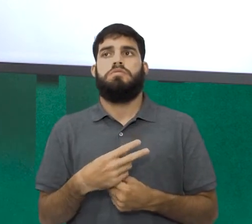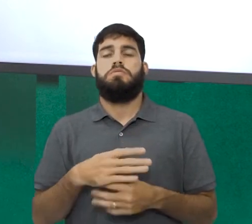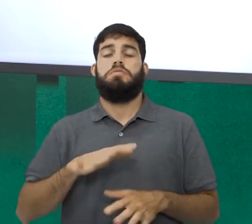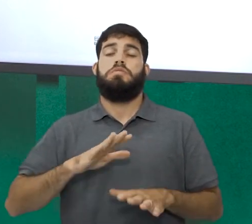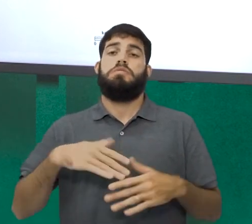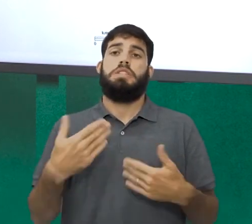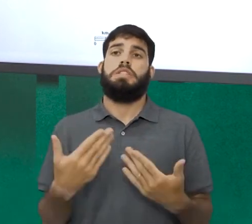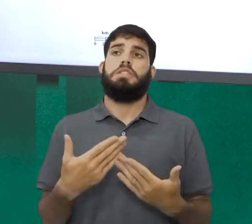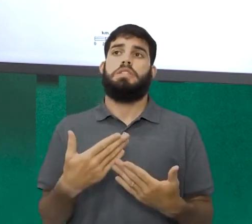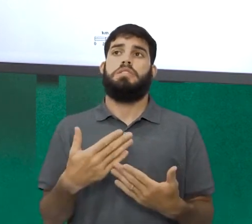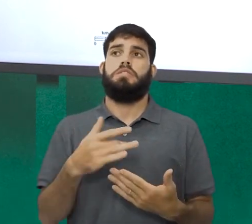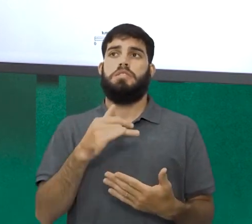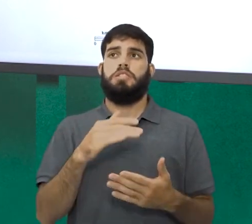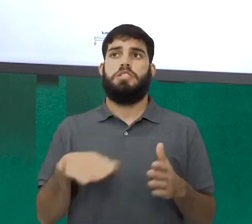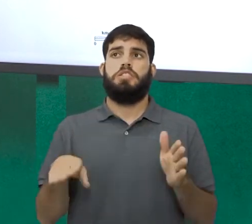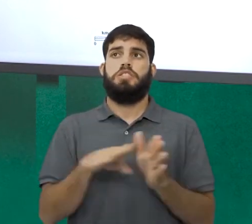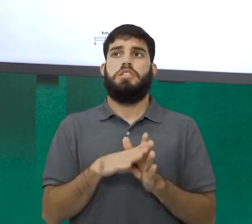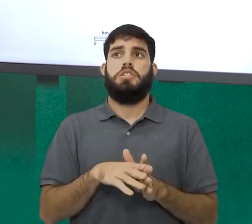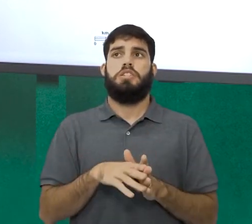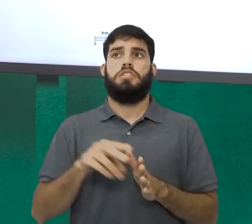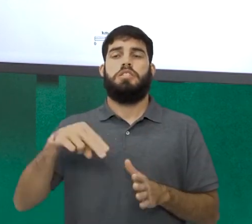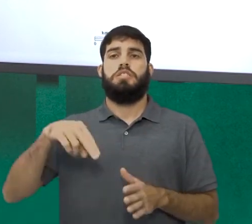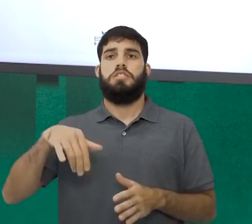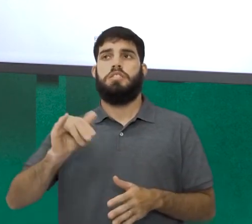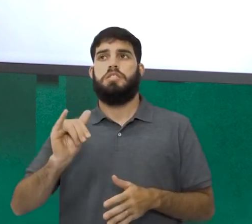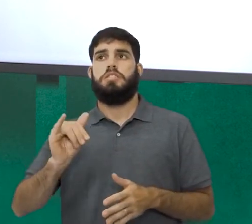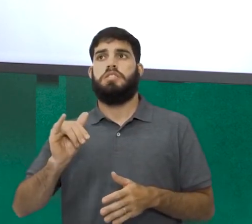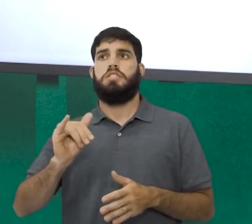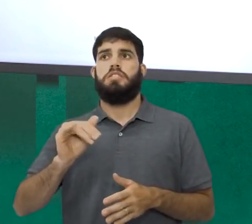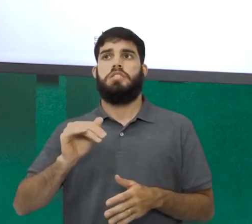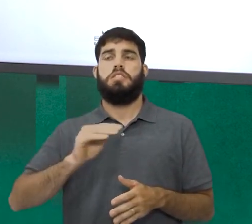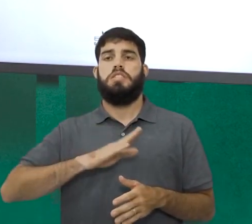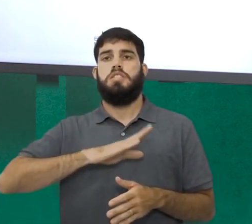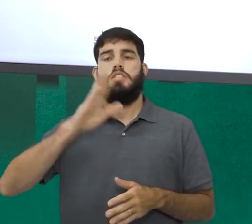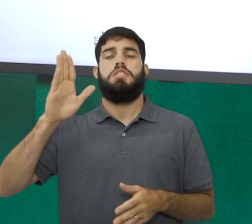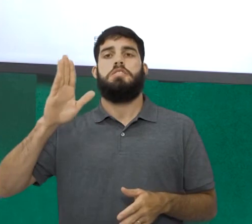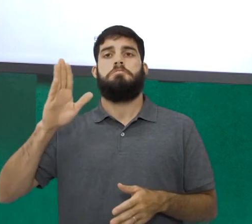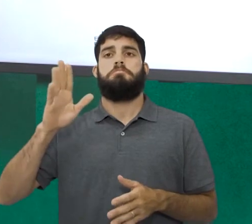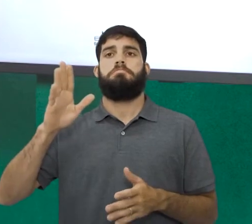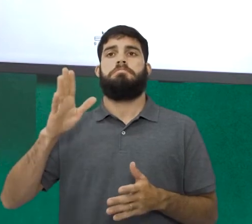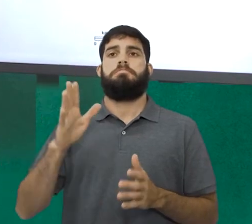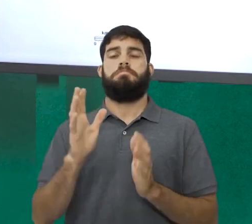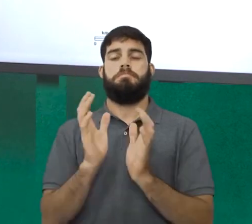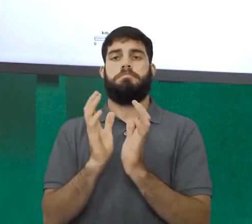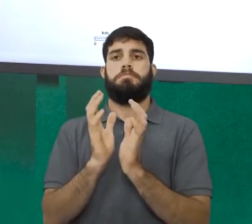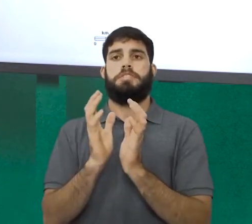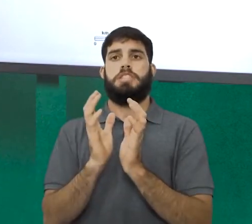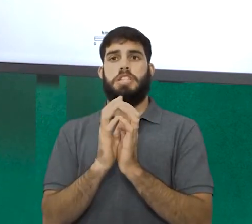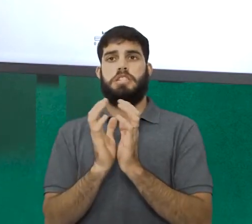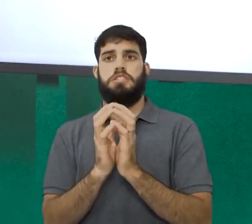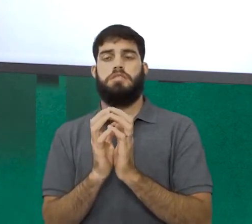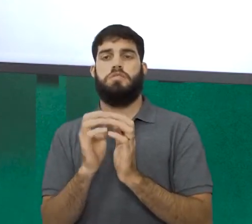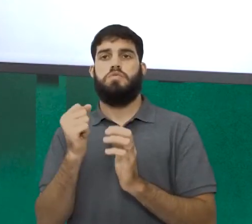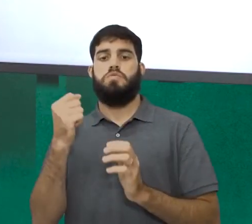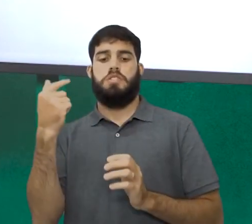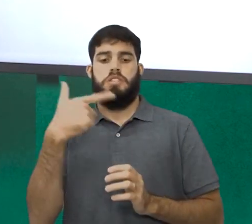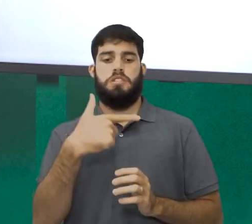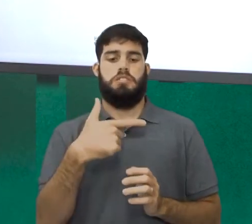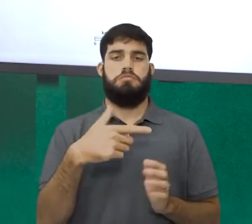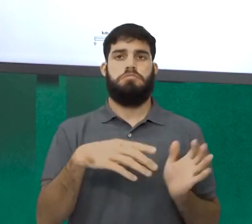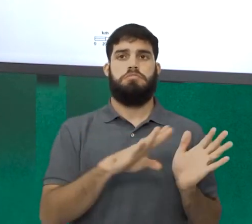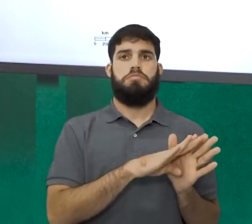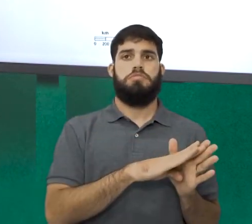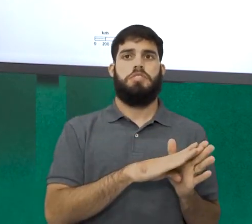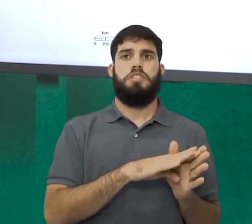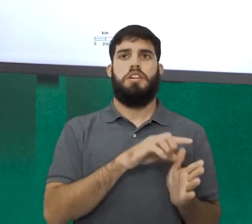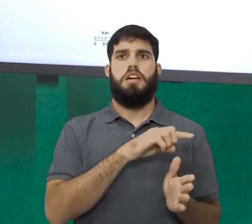do chegar a Nova Iorque, a Miami, partindo de Recife, em mais tempo, em menor tempo, quero dizer, do que chegar a Manaus. Olha